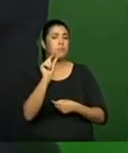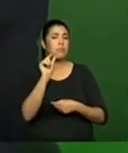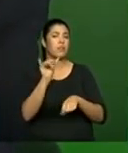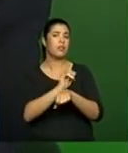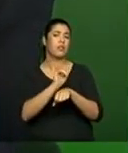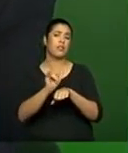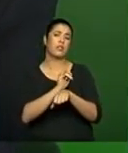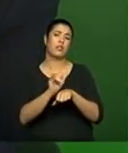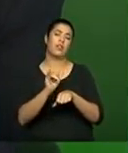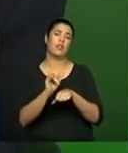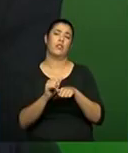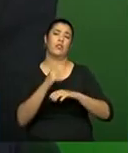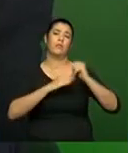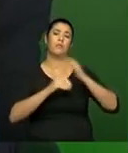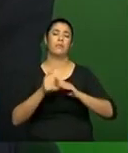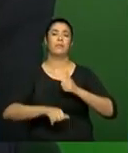ação.